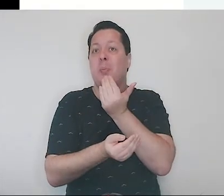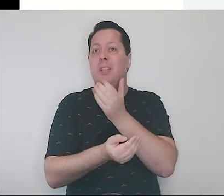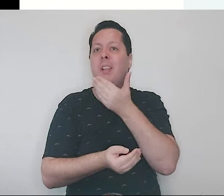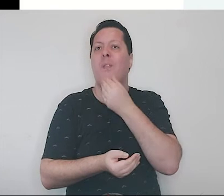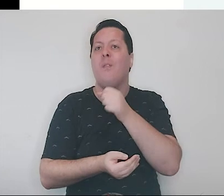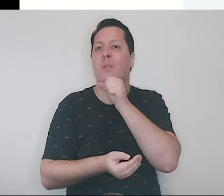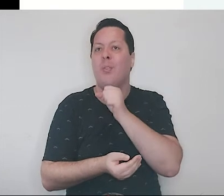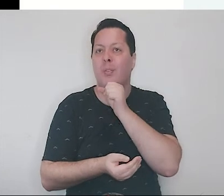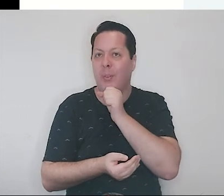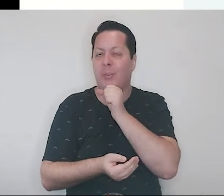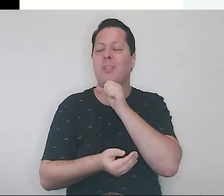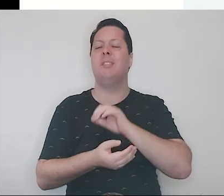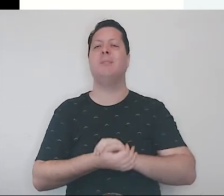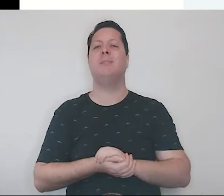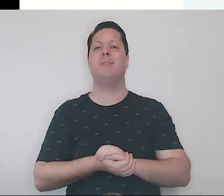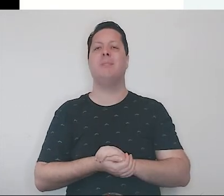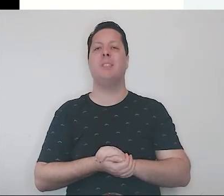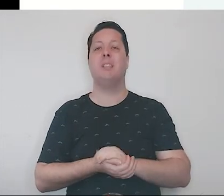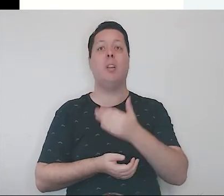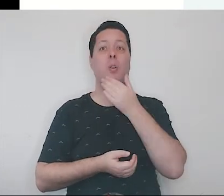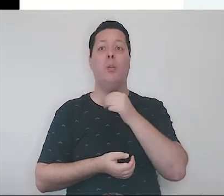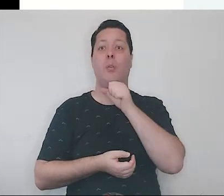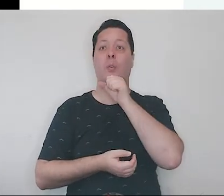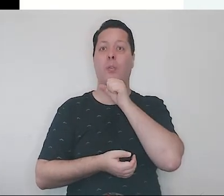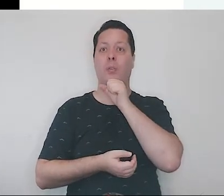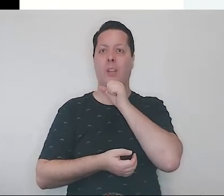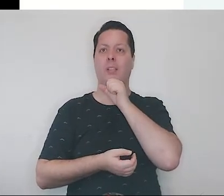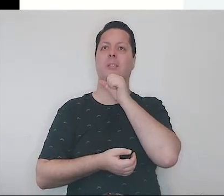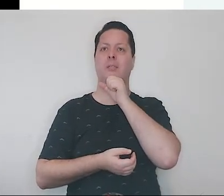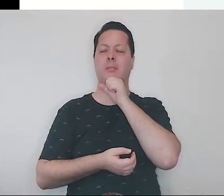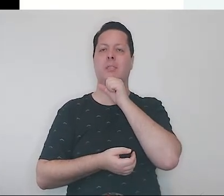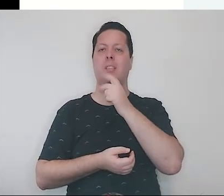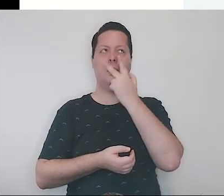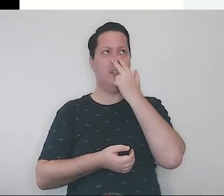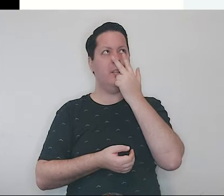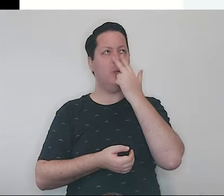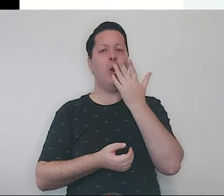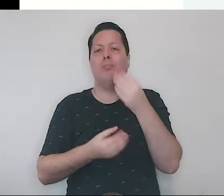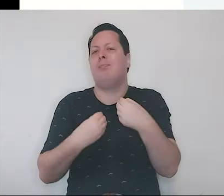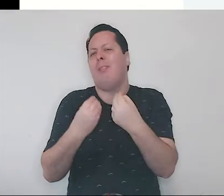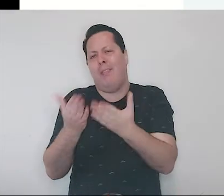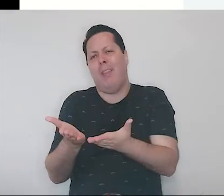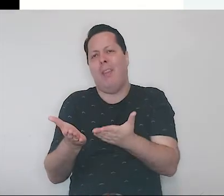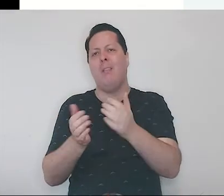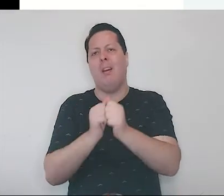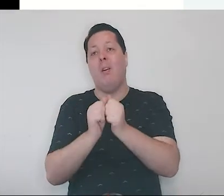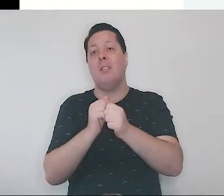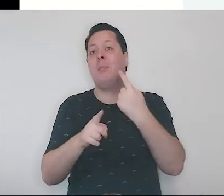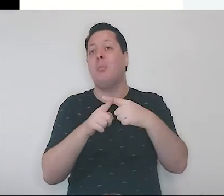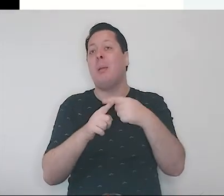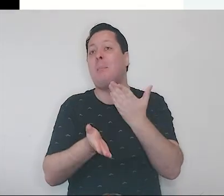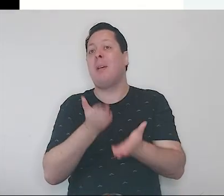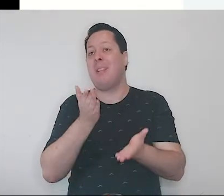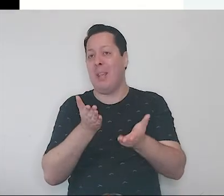Afinal de contas, o velhinho tinha proporcionado para eles os bolinhos de arroz. Aquele almoço